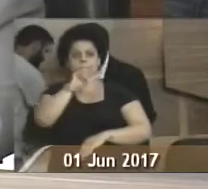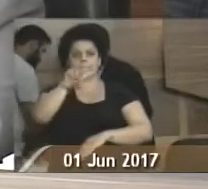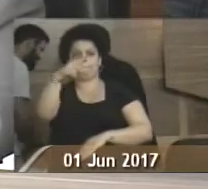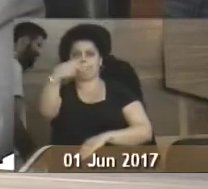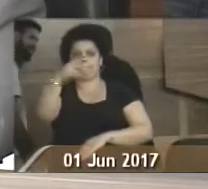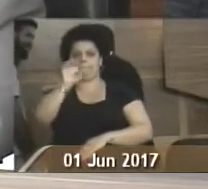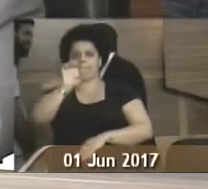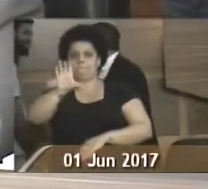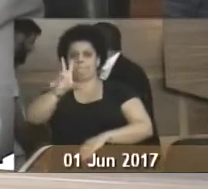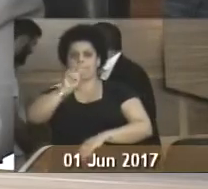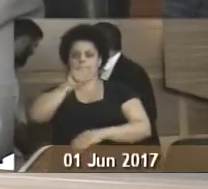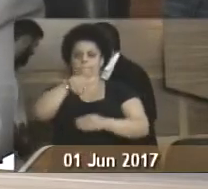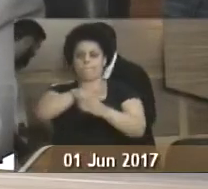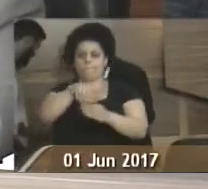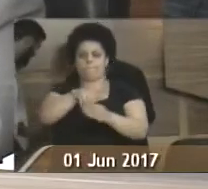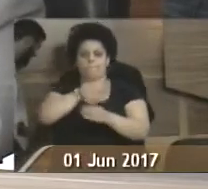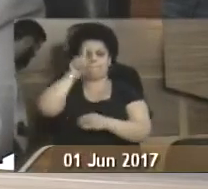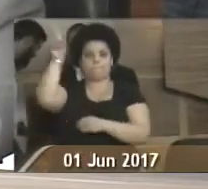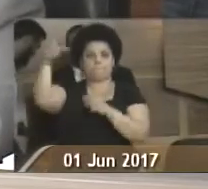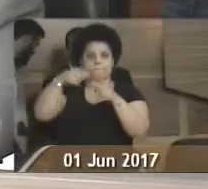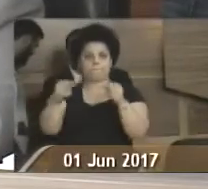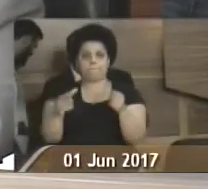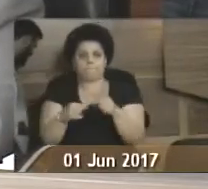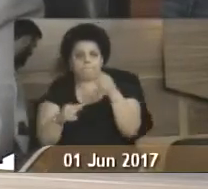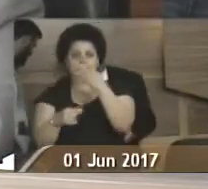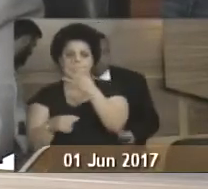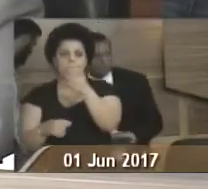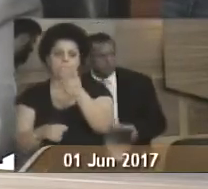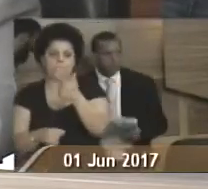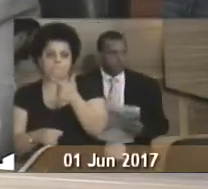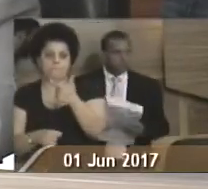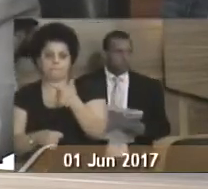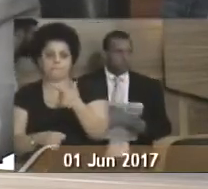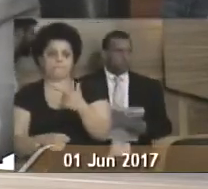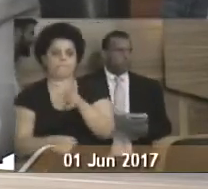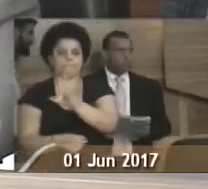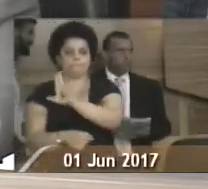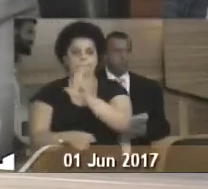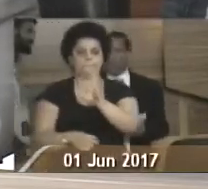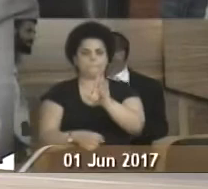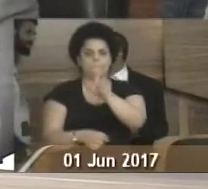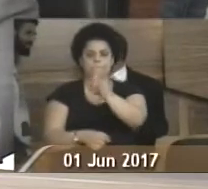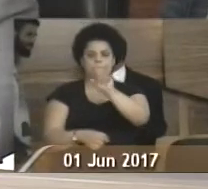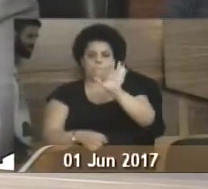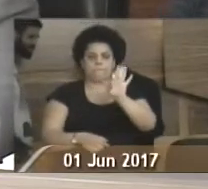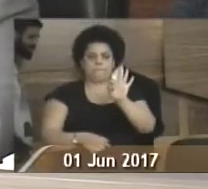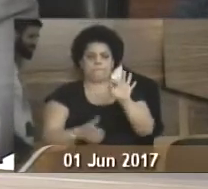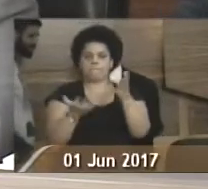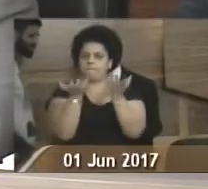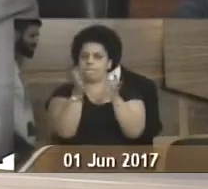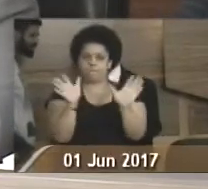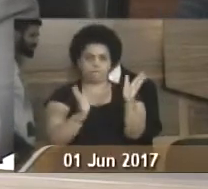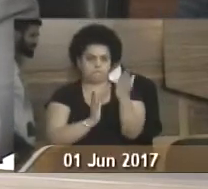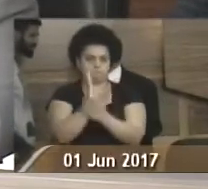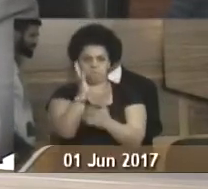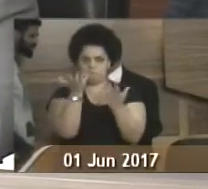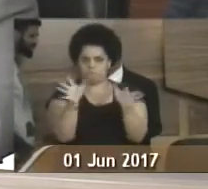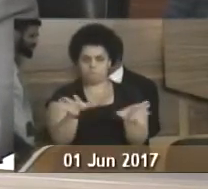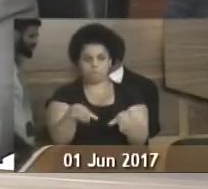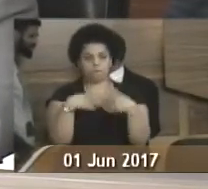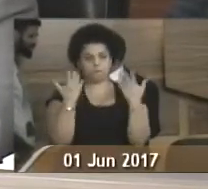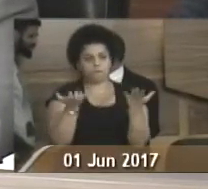que está para ser votada lá em cima, em Brasília, a PEC 412, chamada PEC da PF, e eles não querem que passe de jeito nenhum.